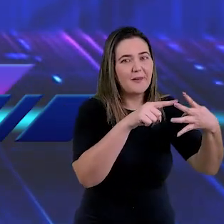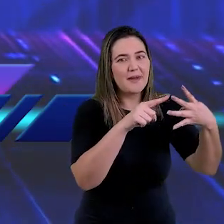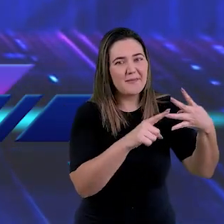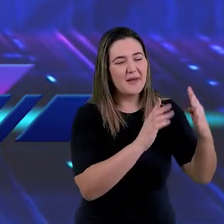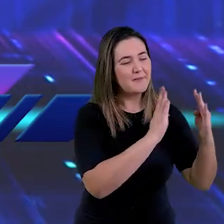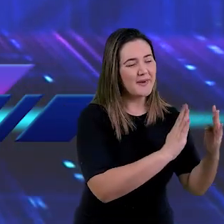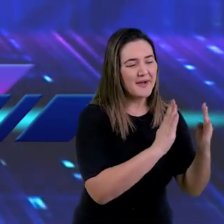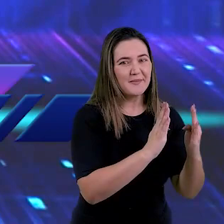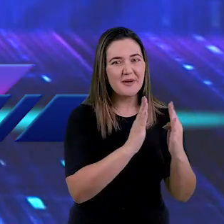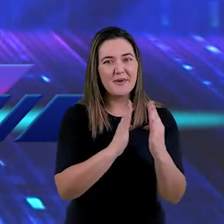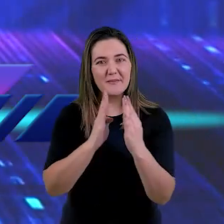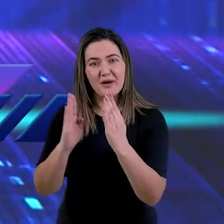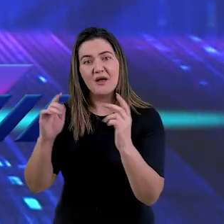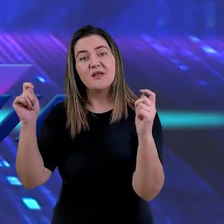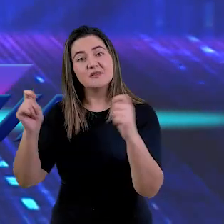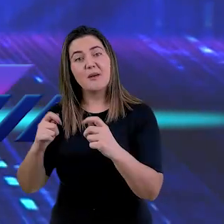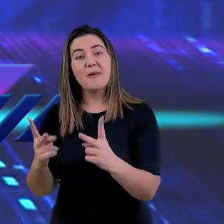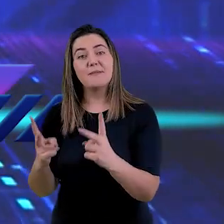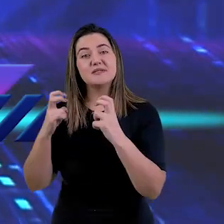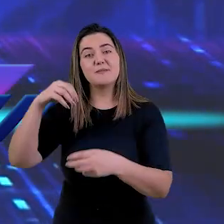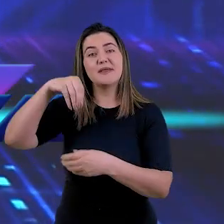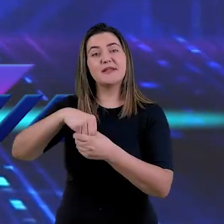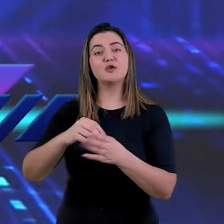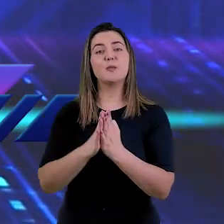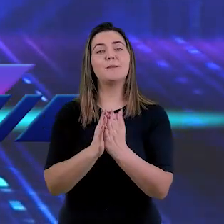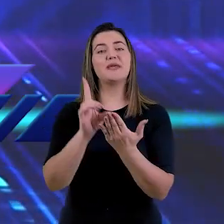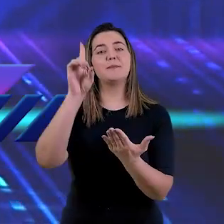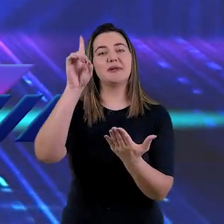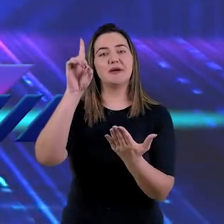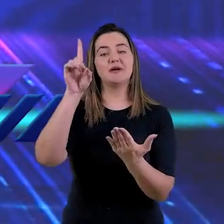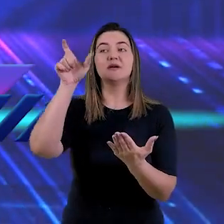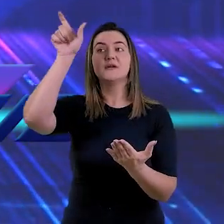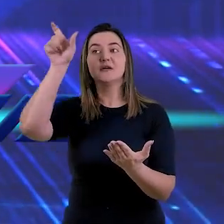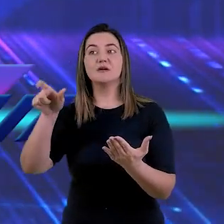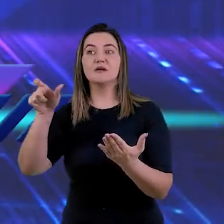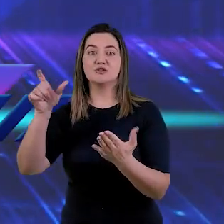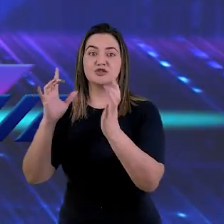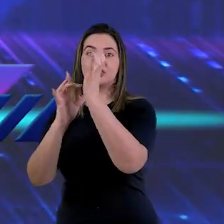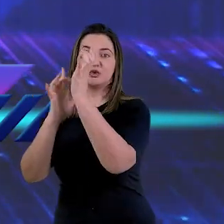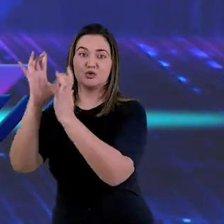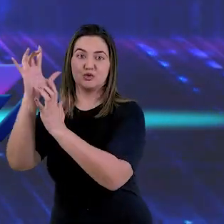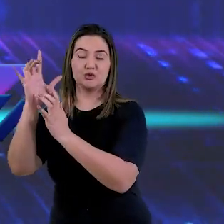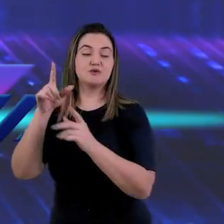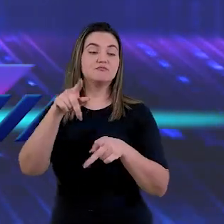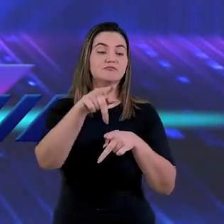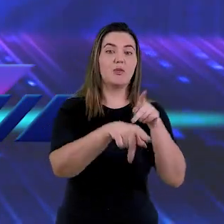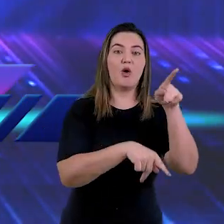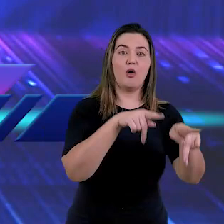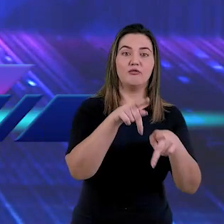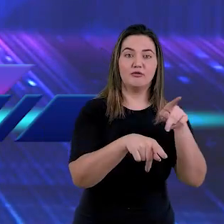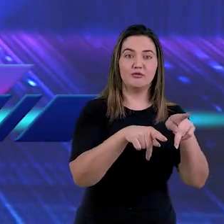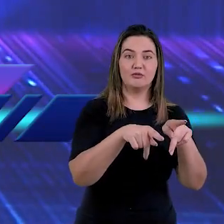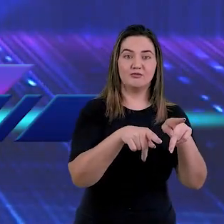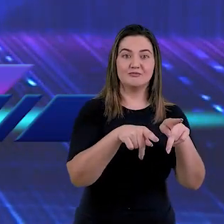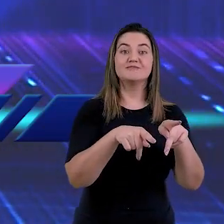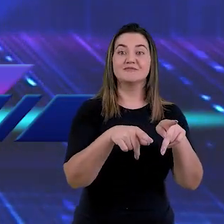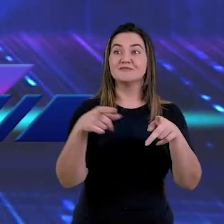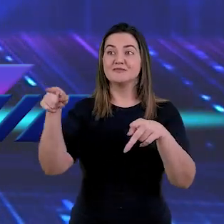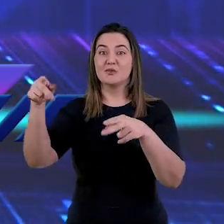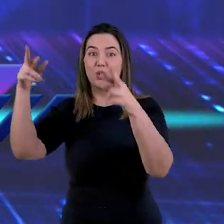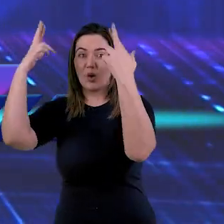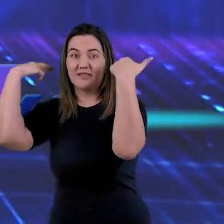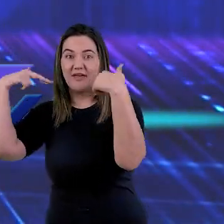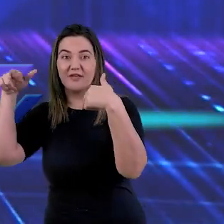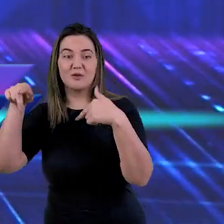tempos bíblicos, são percebidos na Bíblia, entre o cordeiro e o seu povo, entre